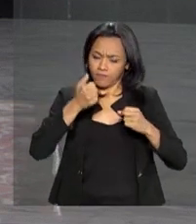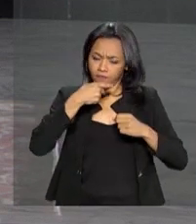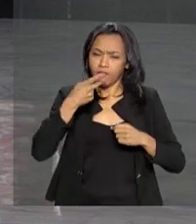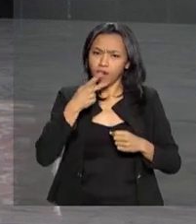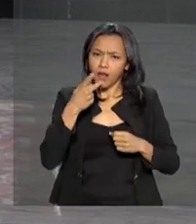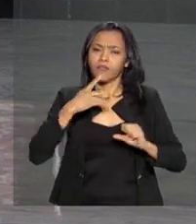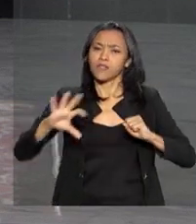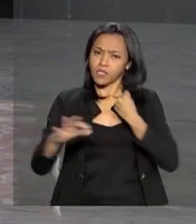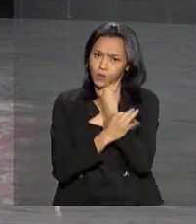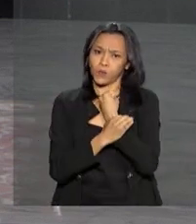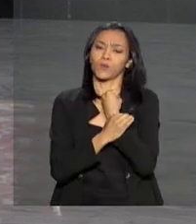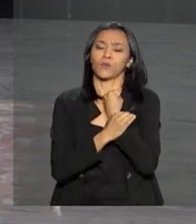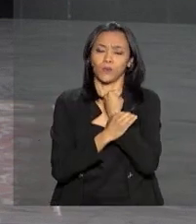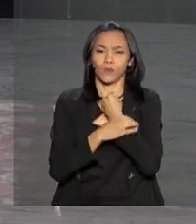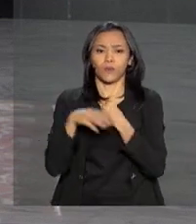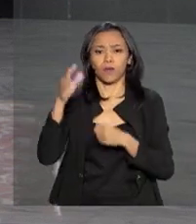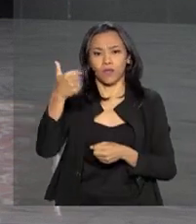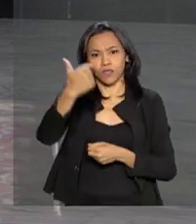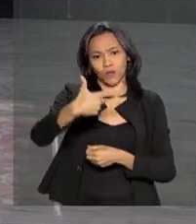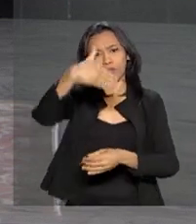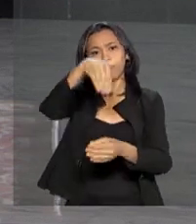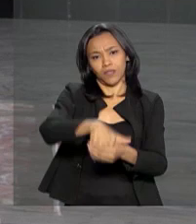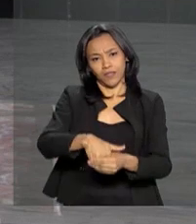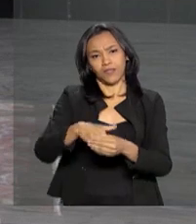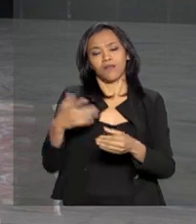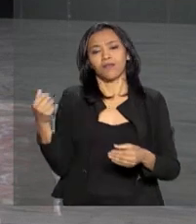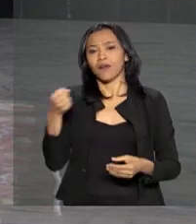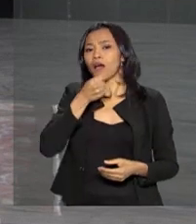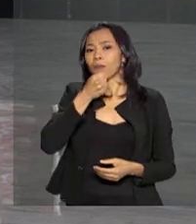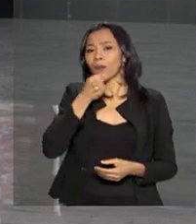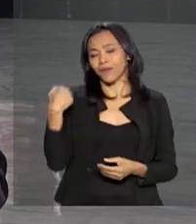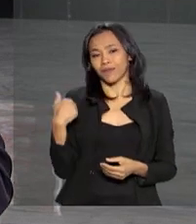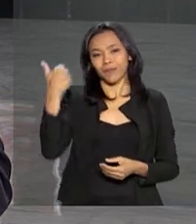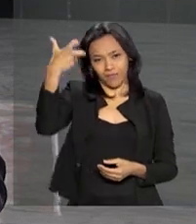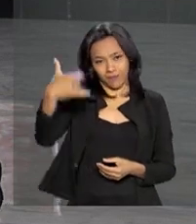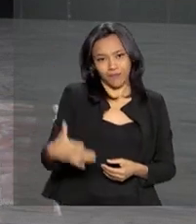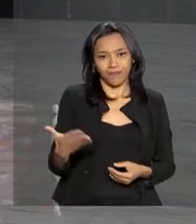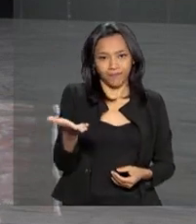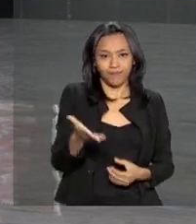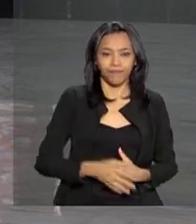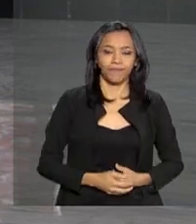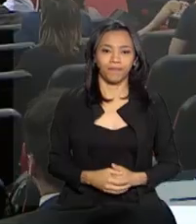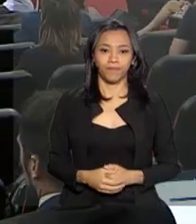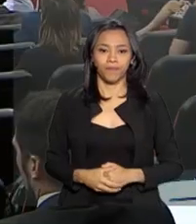e democrático. A repórter Gabriela Noronha acompanhou e tem mais detalhes.